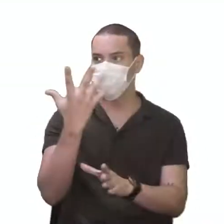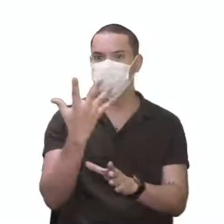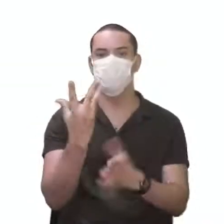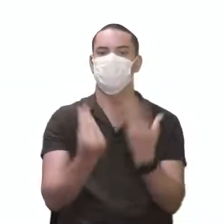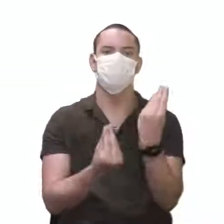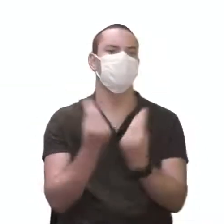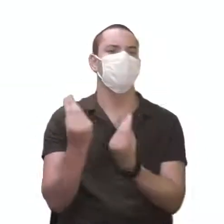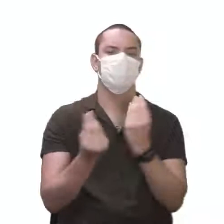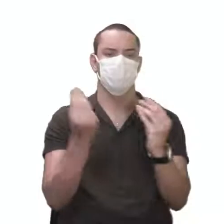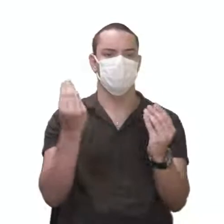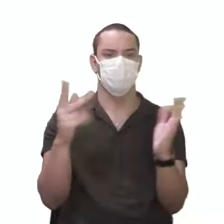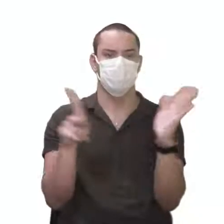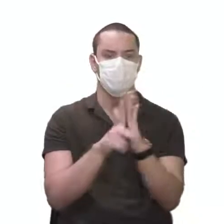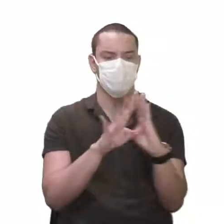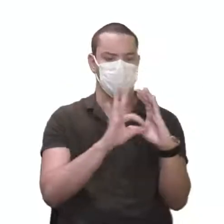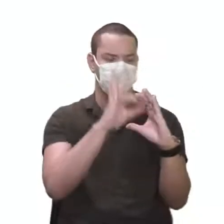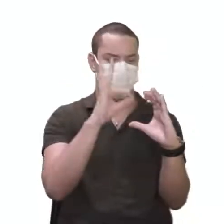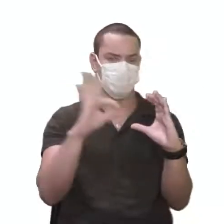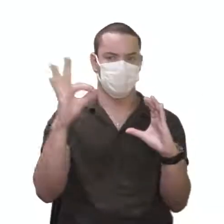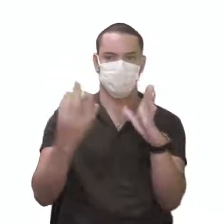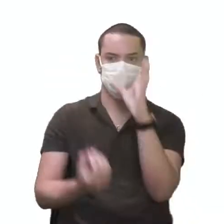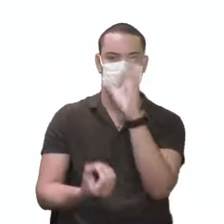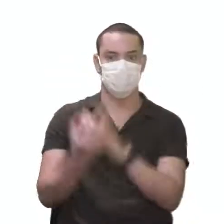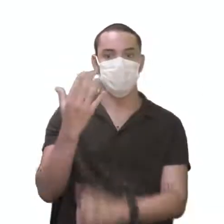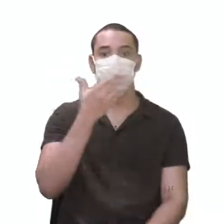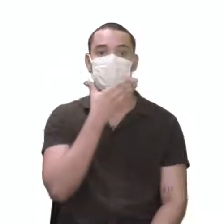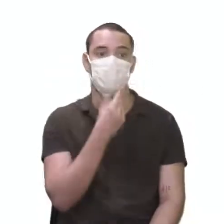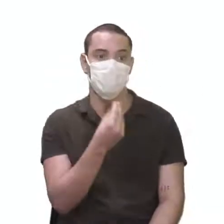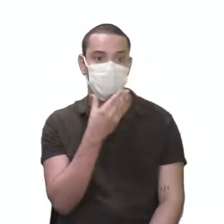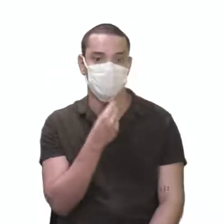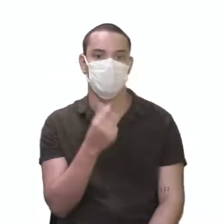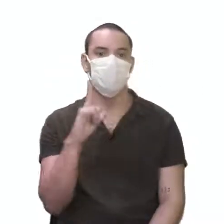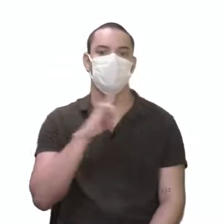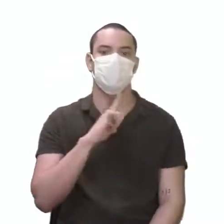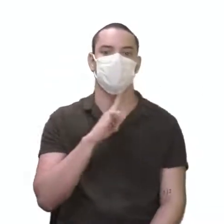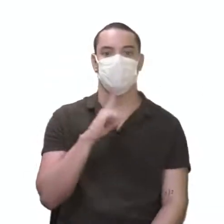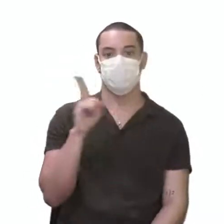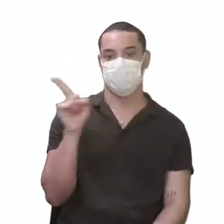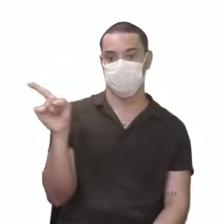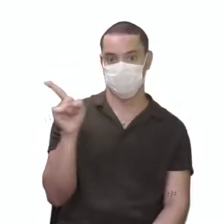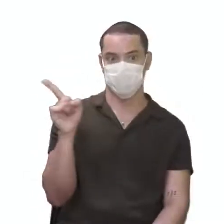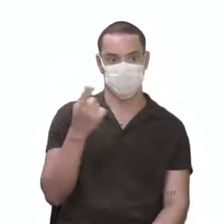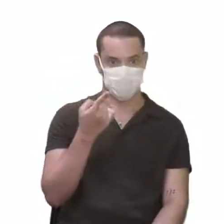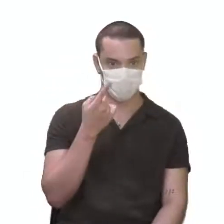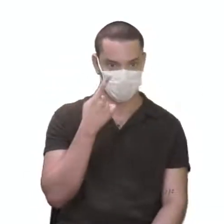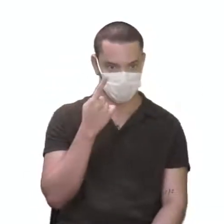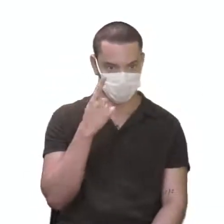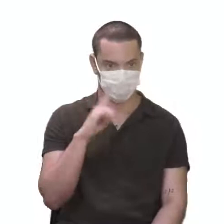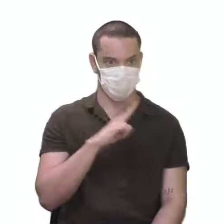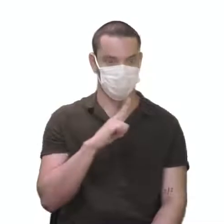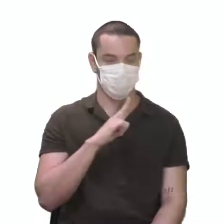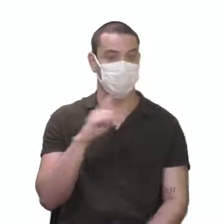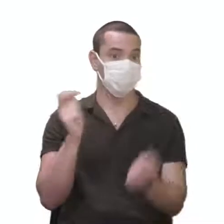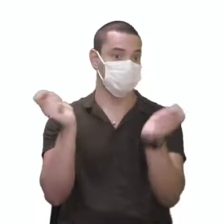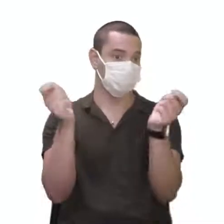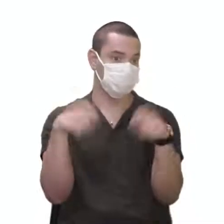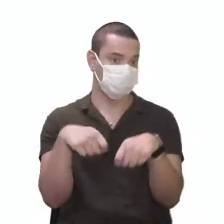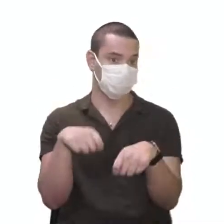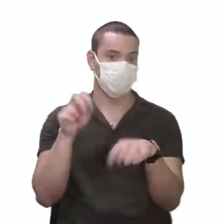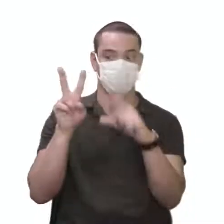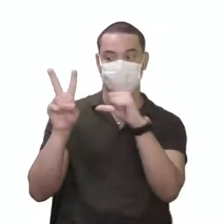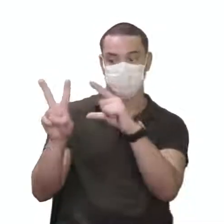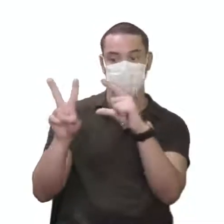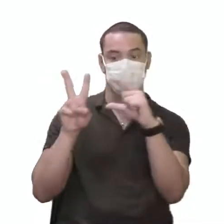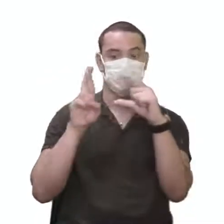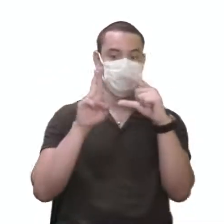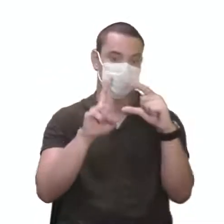Quais são os gametas provenientes desse indivíduo macho? E aí, você tem ali, ó, vamos lá, os gametas possíveis, Vzão,